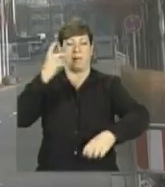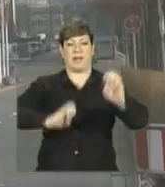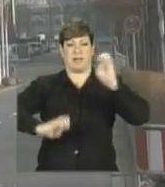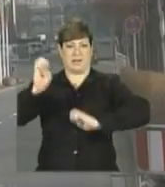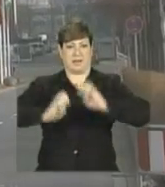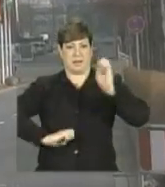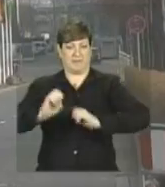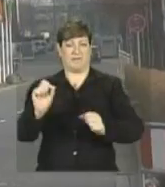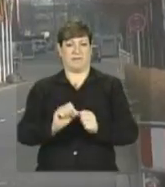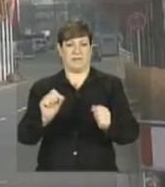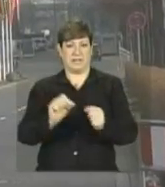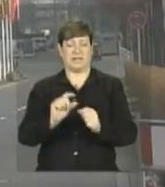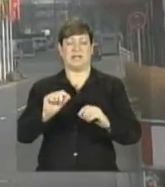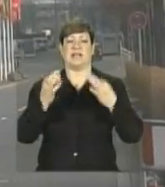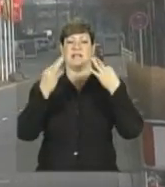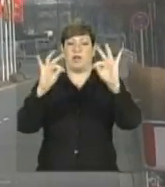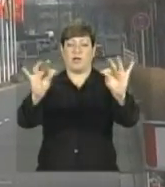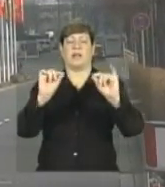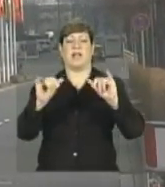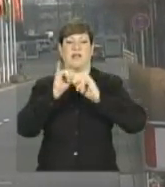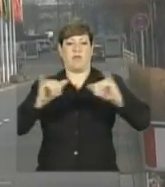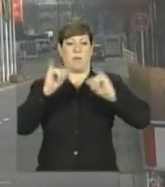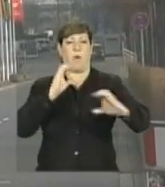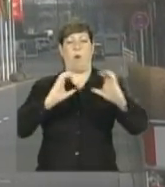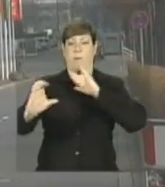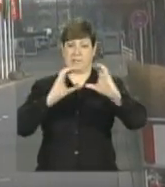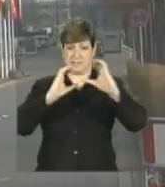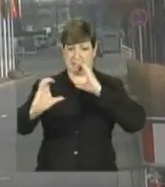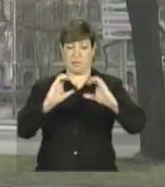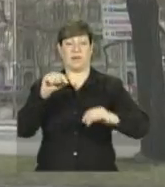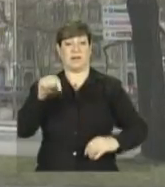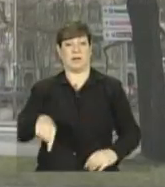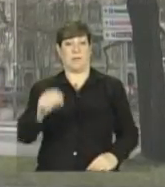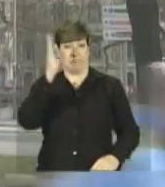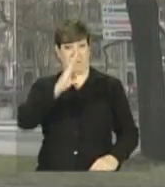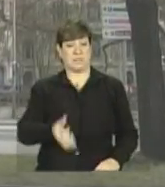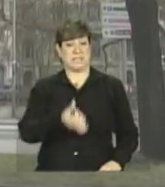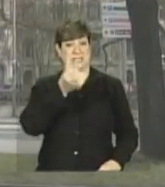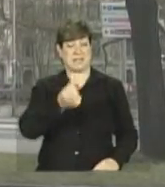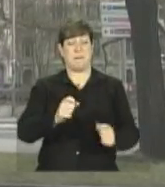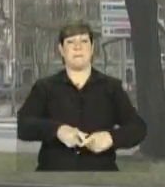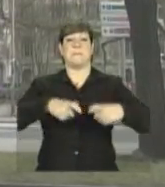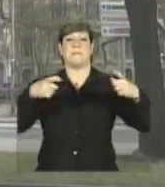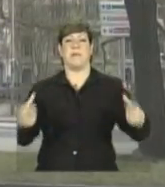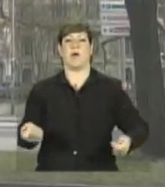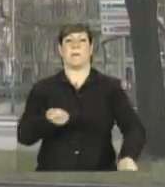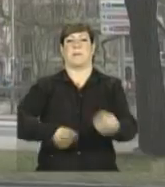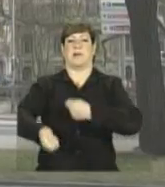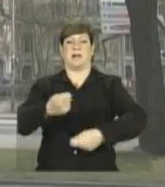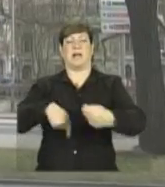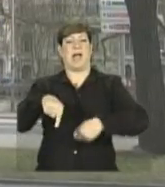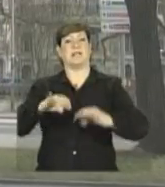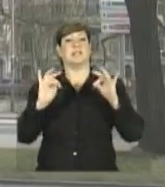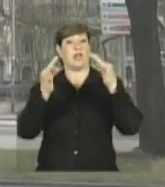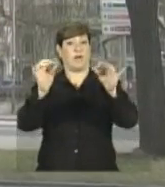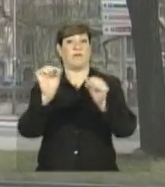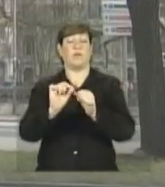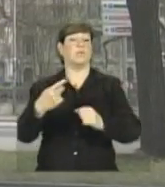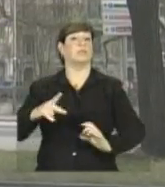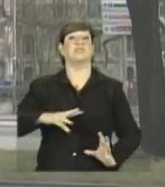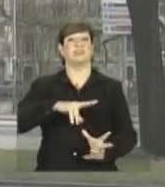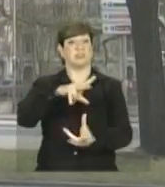tecnologias de informação e comunicação. O Brasil é o sexto maior mercado consumidor dessas tecnologias no mundo.